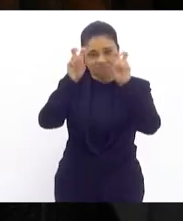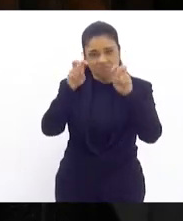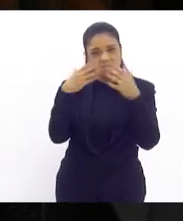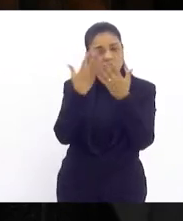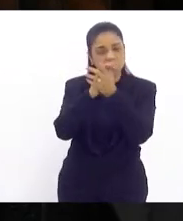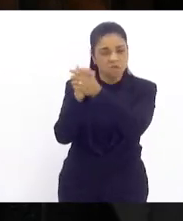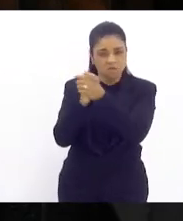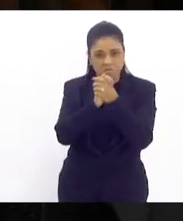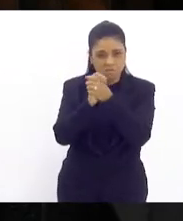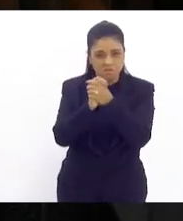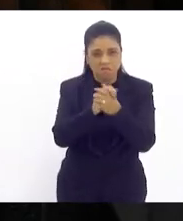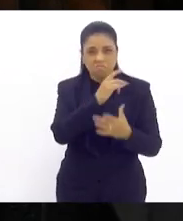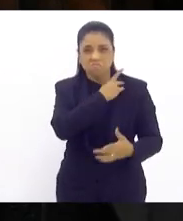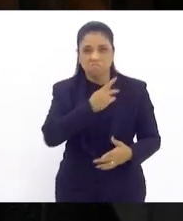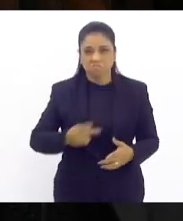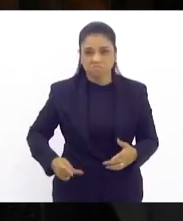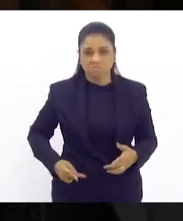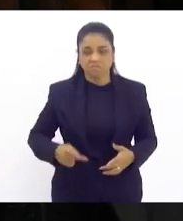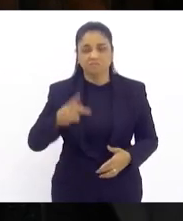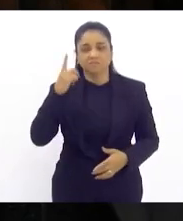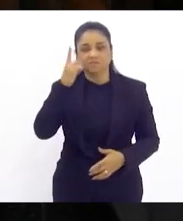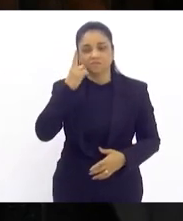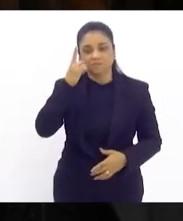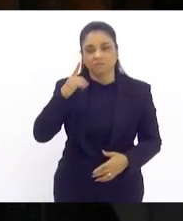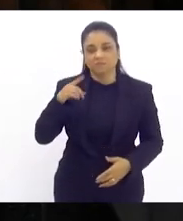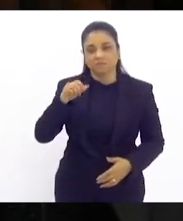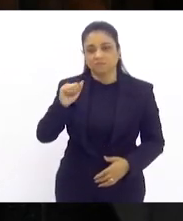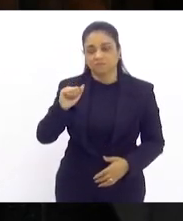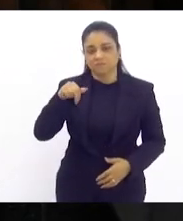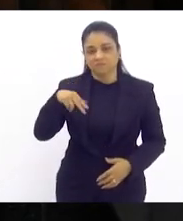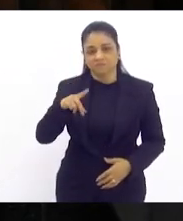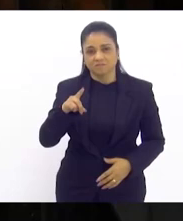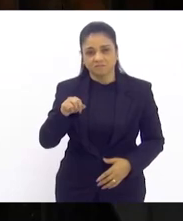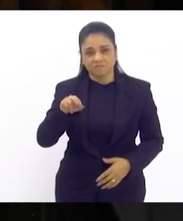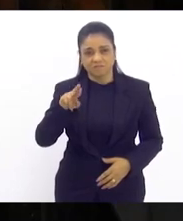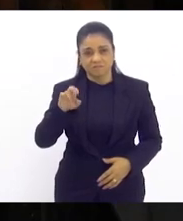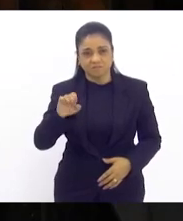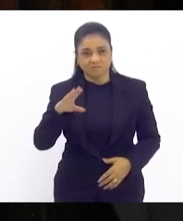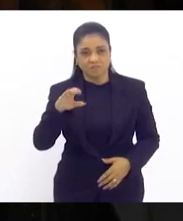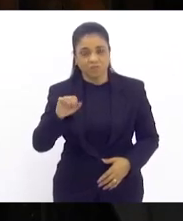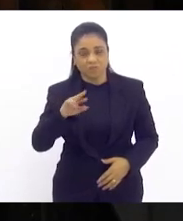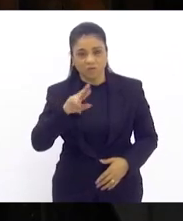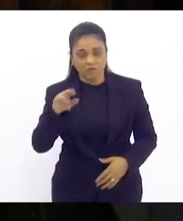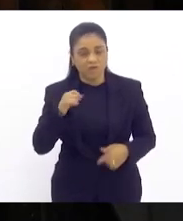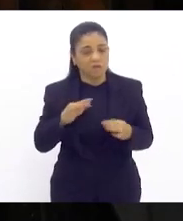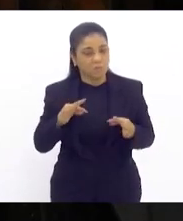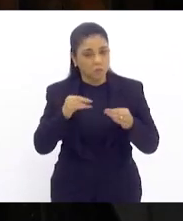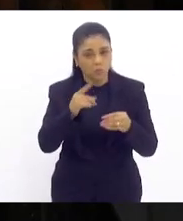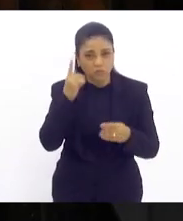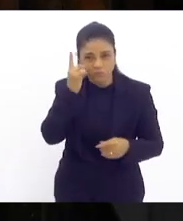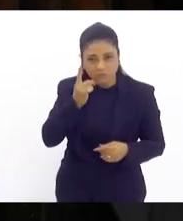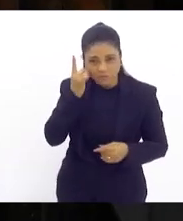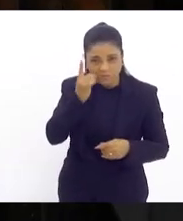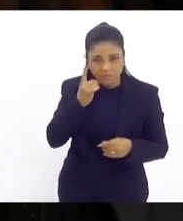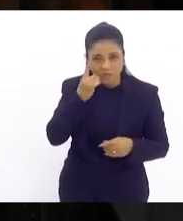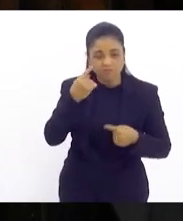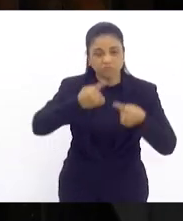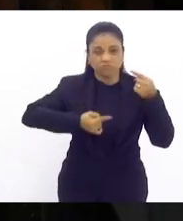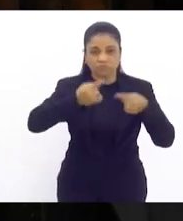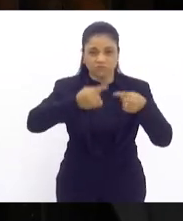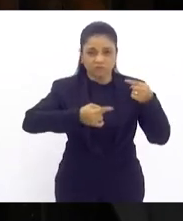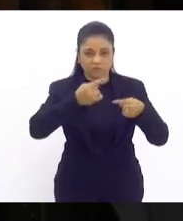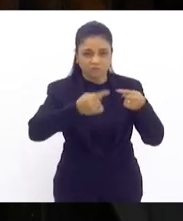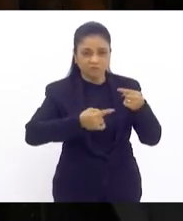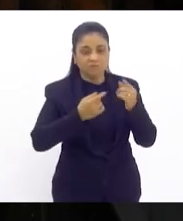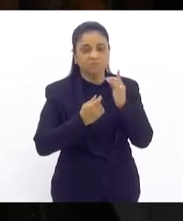presidência do deputado André Correia e de todos os deputados que lá estiveram discutindo a LDO